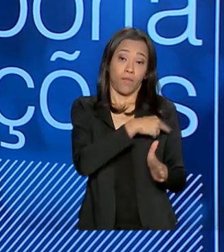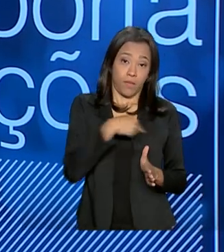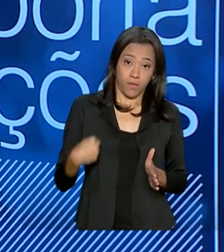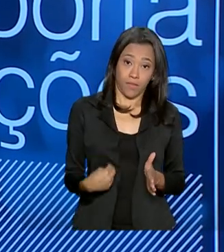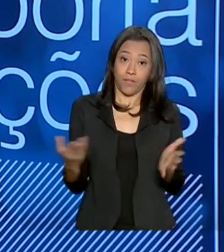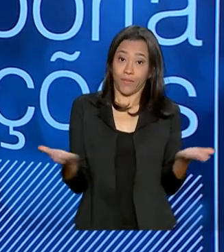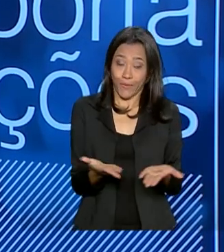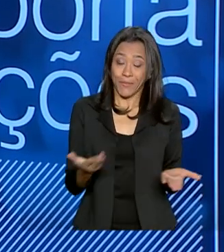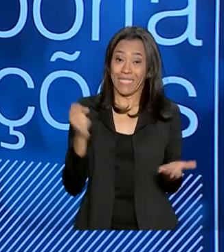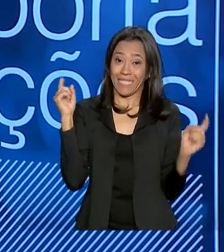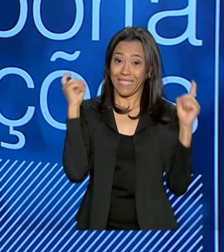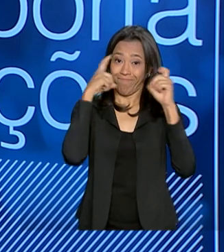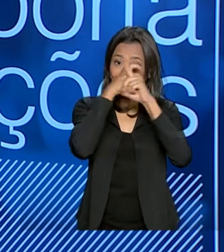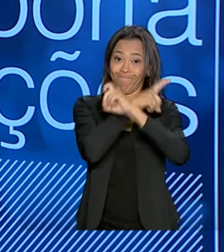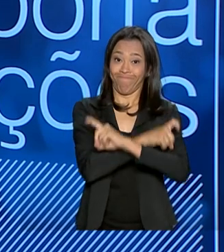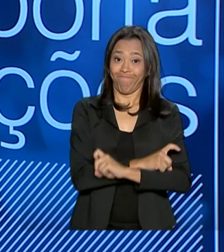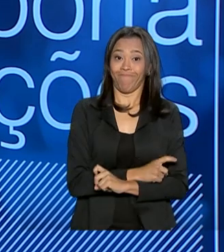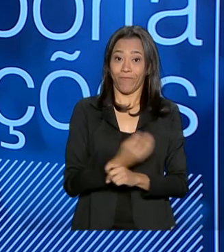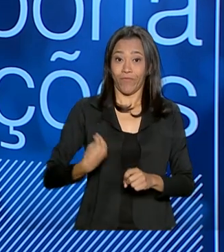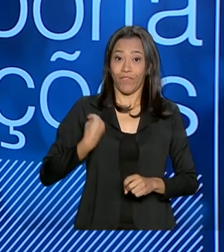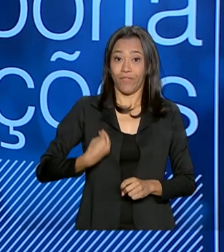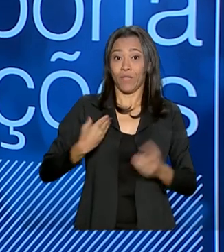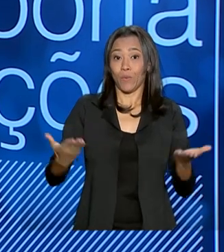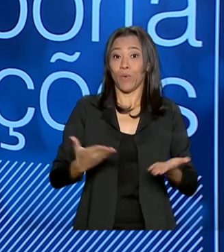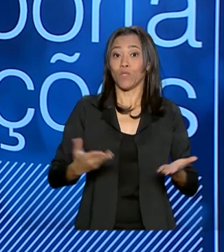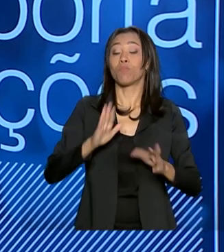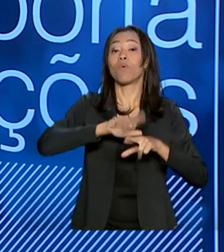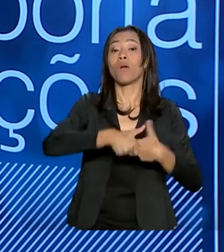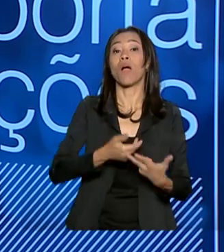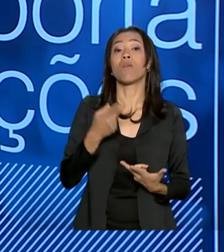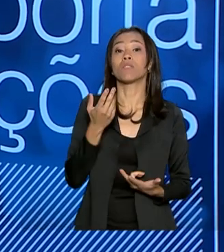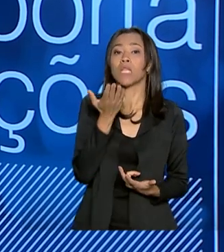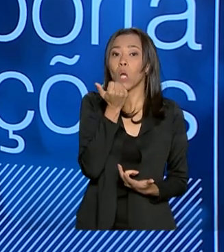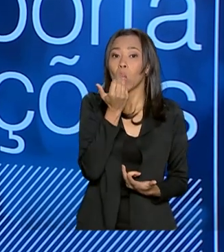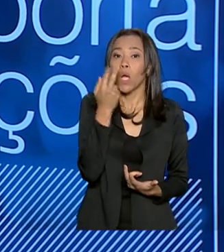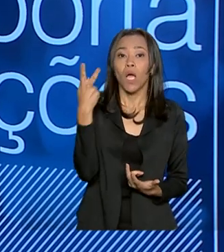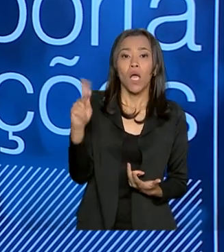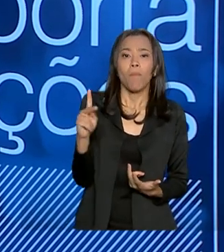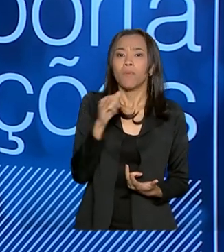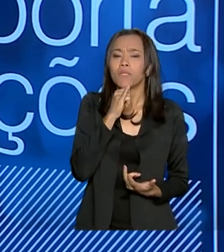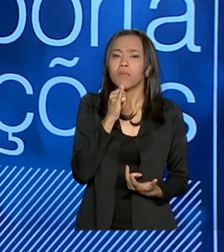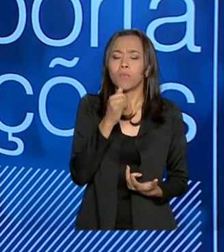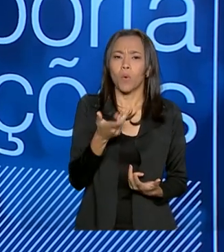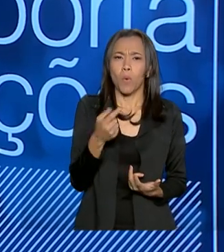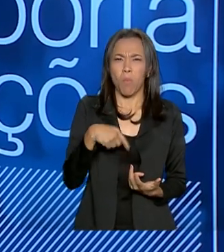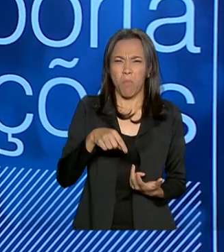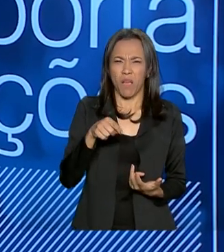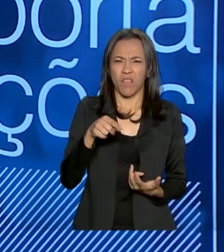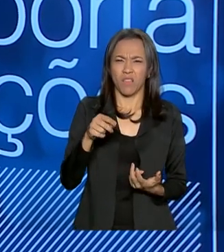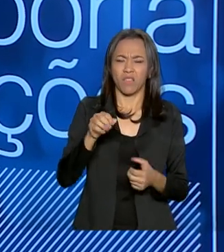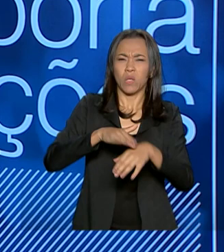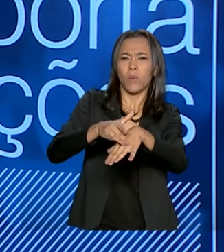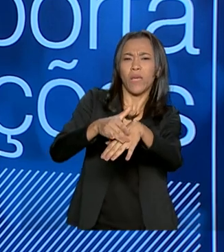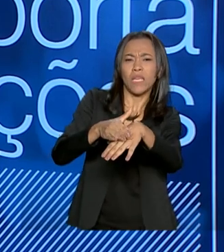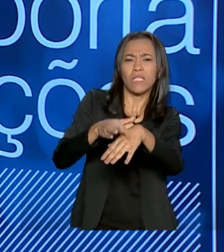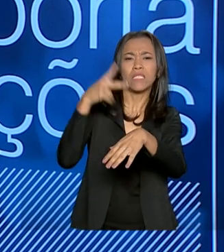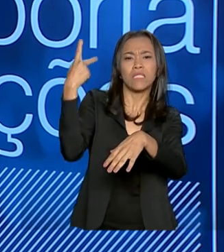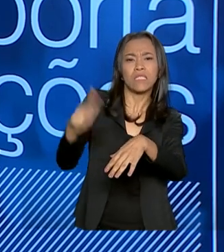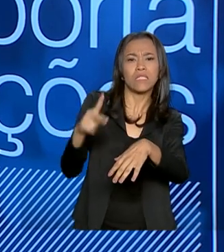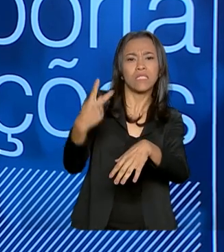complicada em termos da sua segurança alimentar por causa da peste suína africana. Então, o rebanho suíno da China está